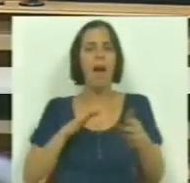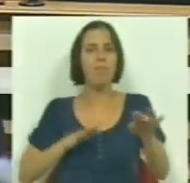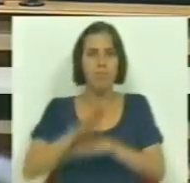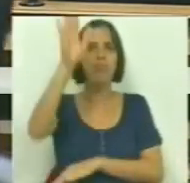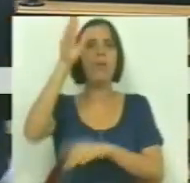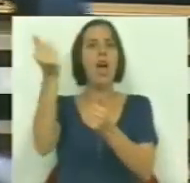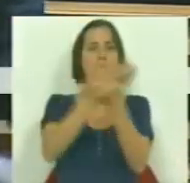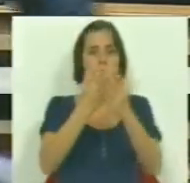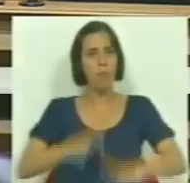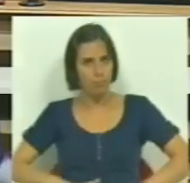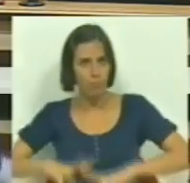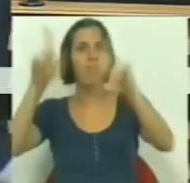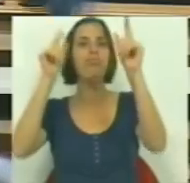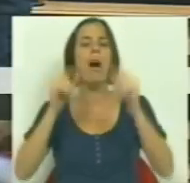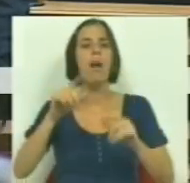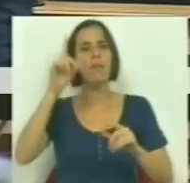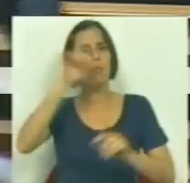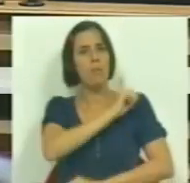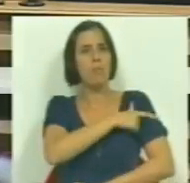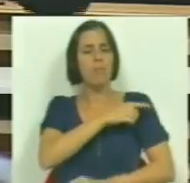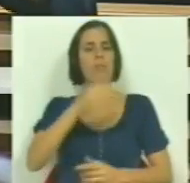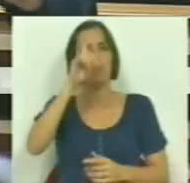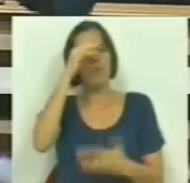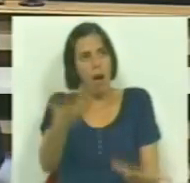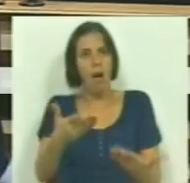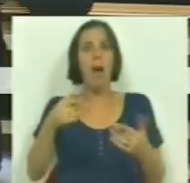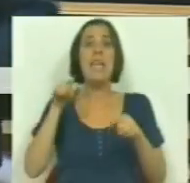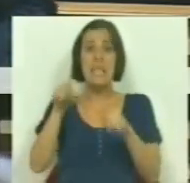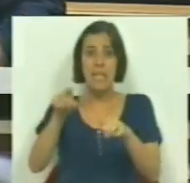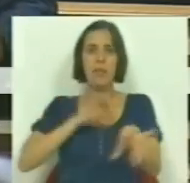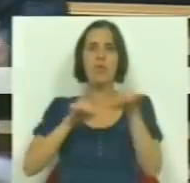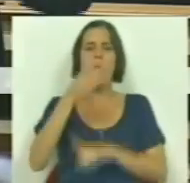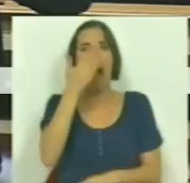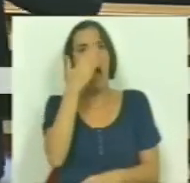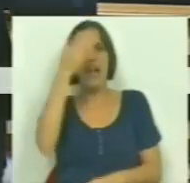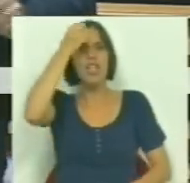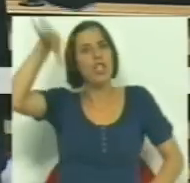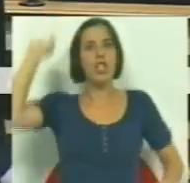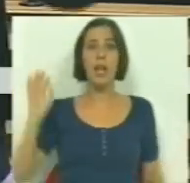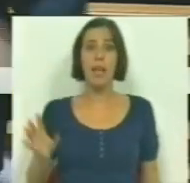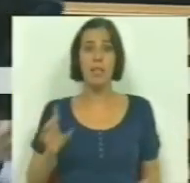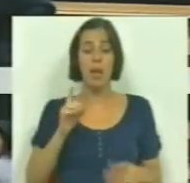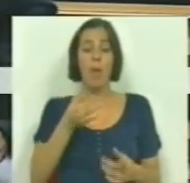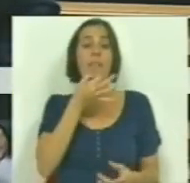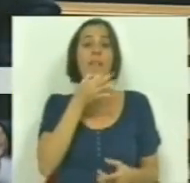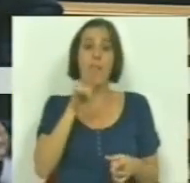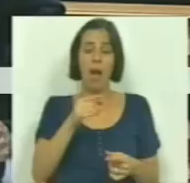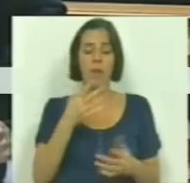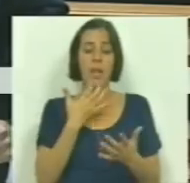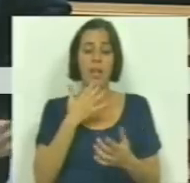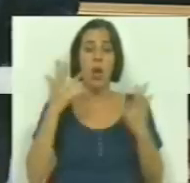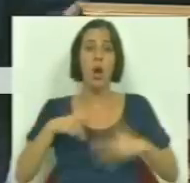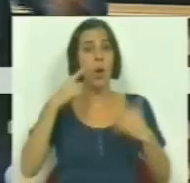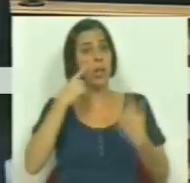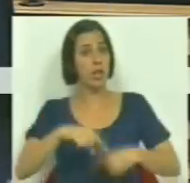economia, para o desenvolvimento e para a soberania nacional e disto os senhores deputados aparentemente esquecem-se quando vêm falar no rigor das